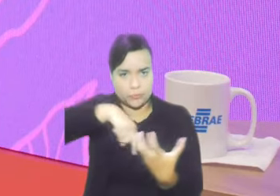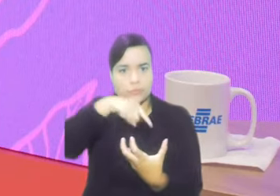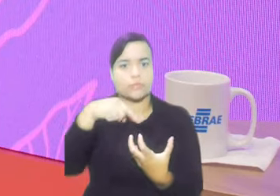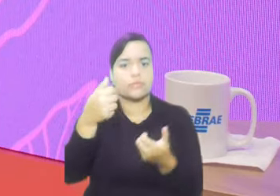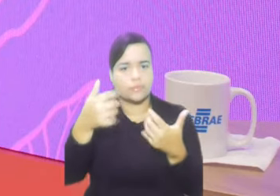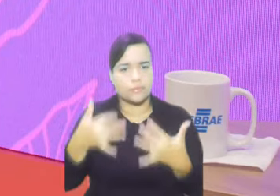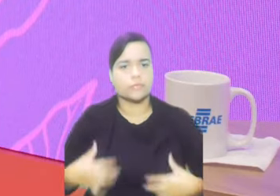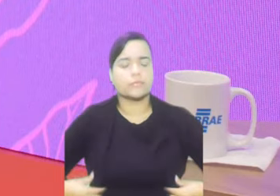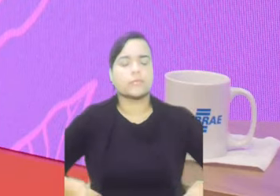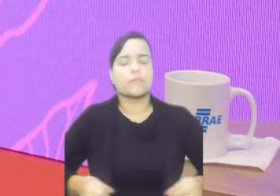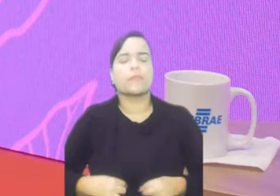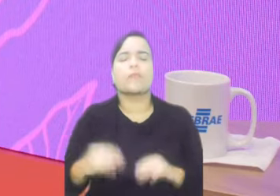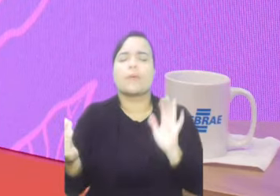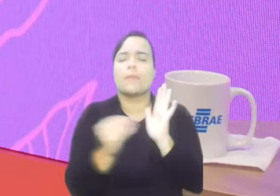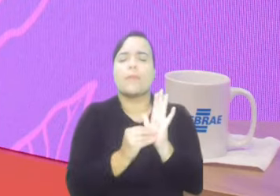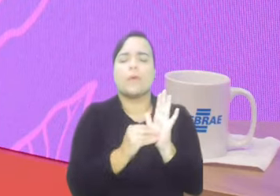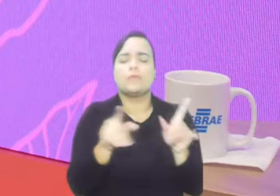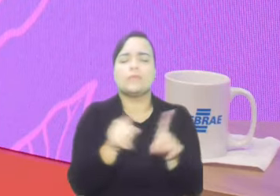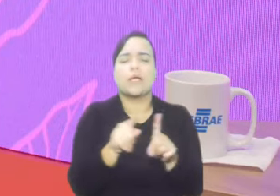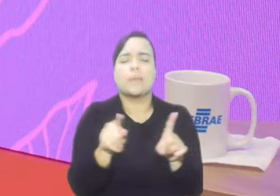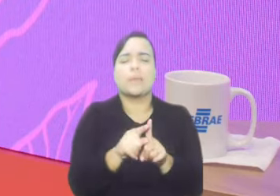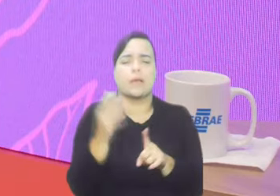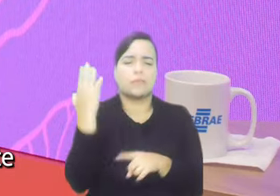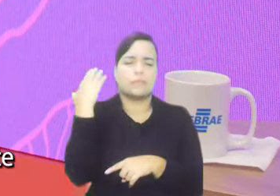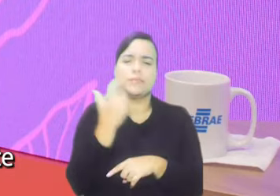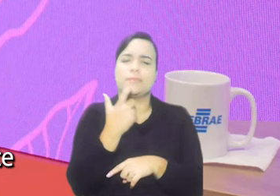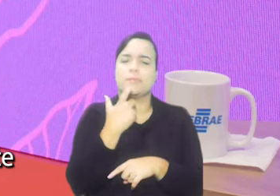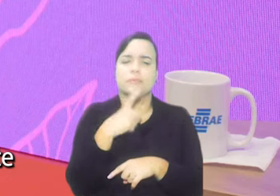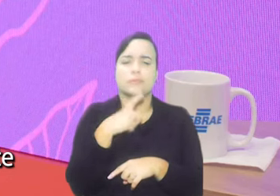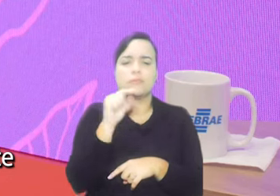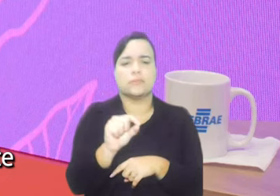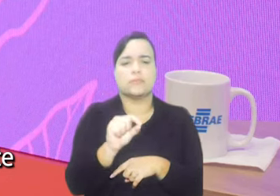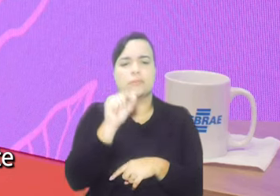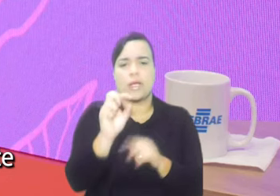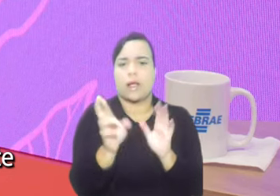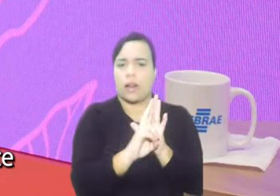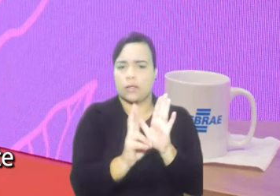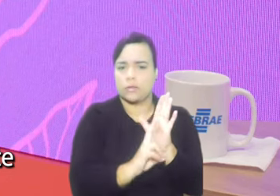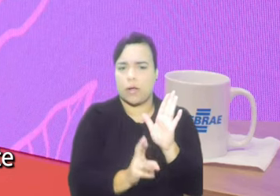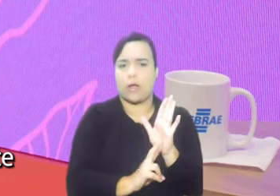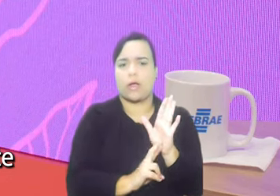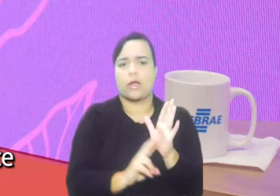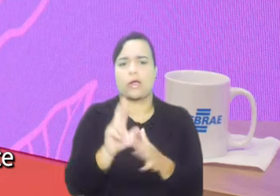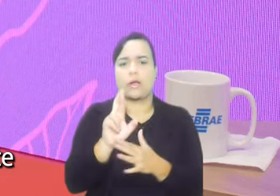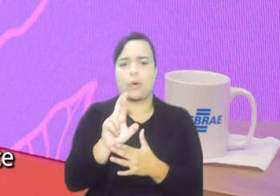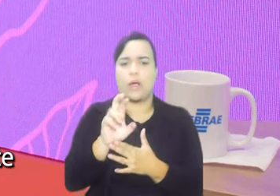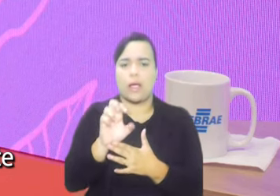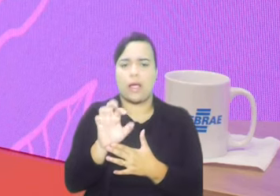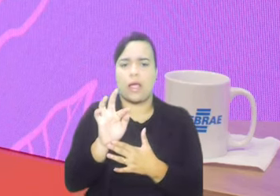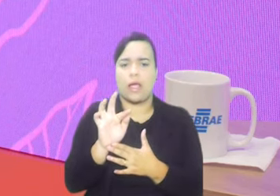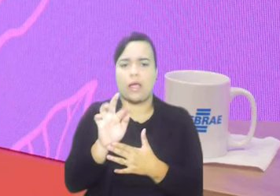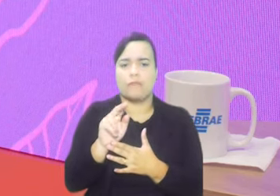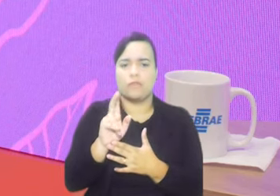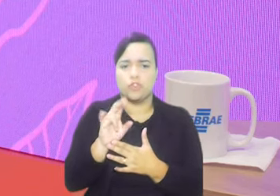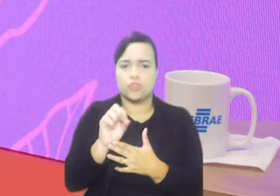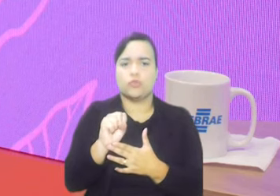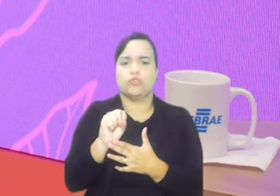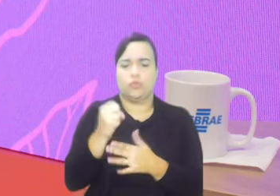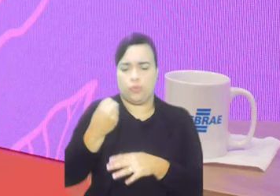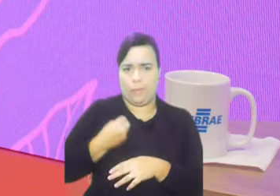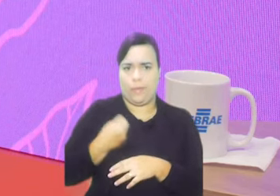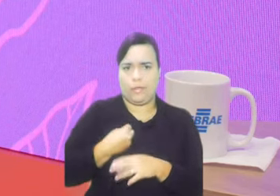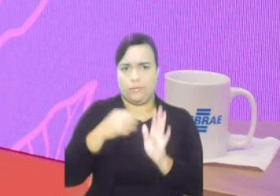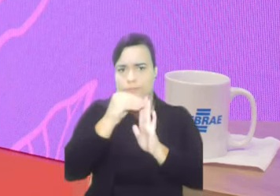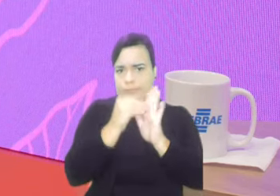do relatório de tendências globais. Também foi publicado agora, recentemente, o relatório